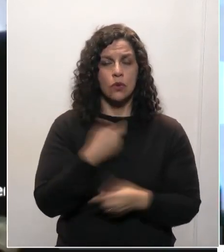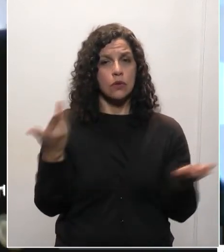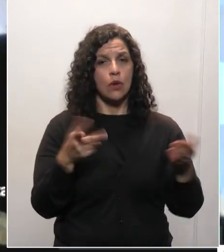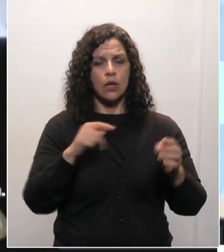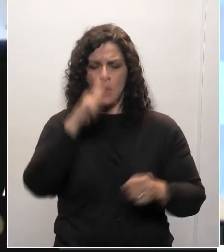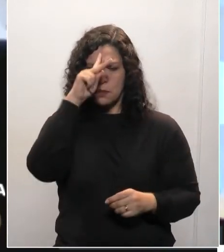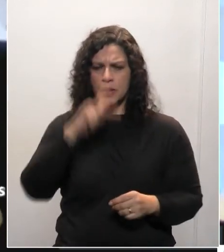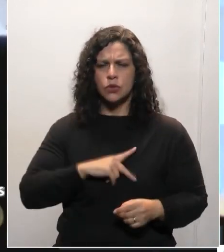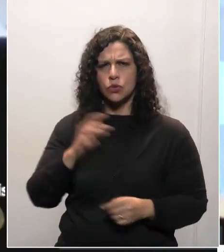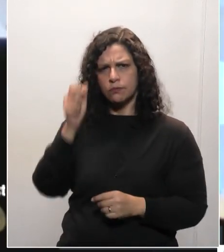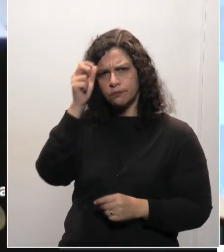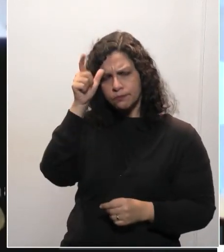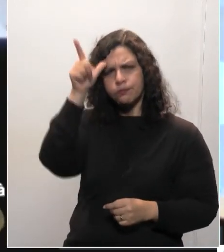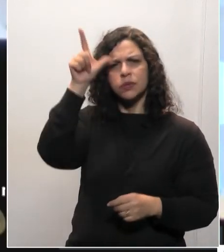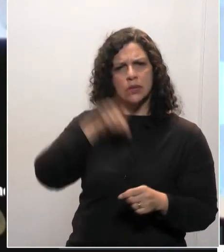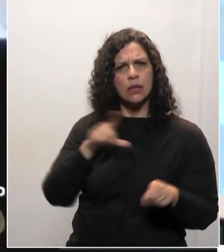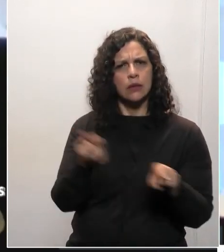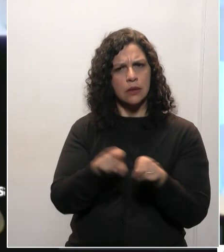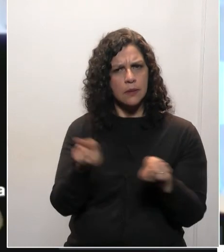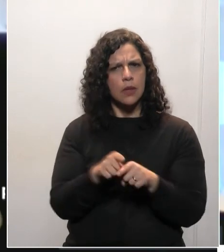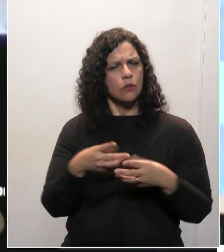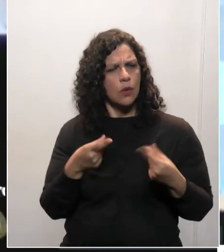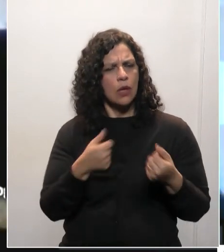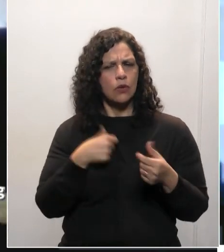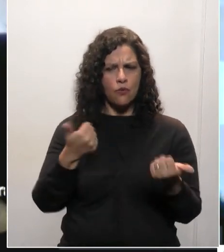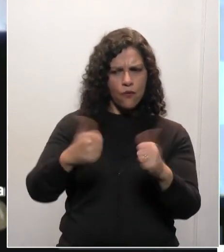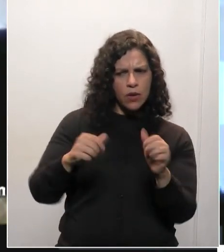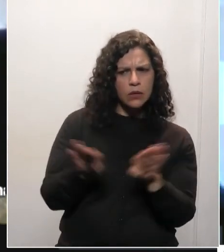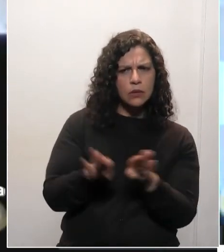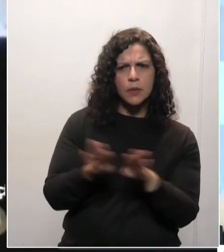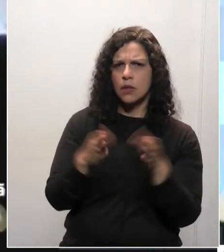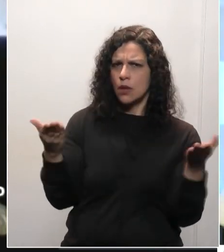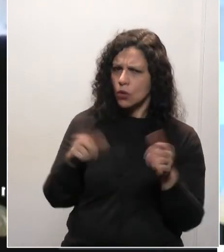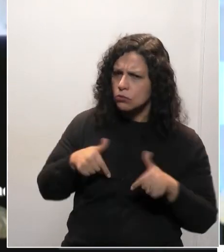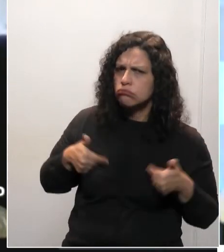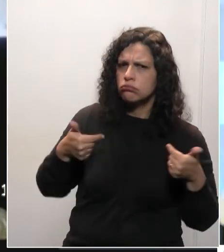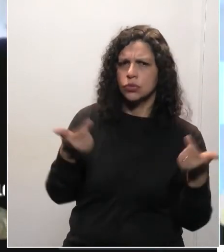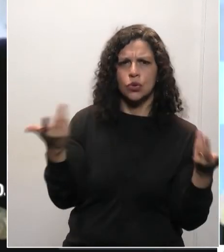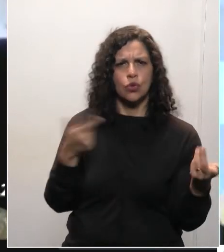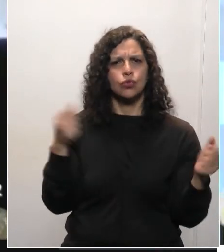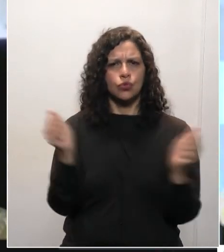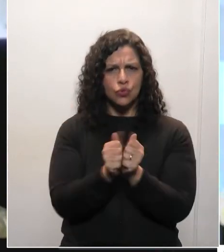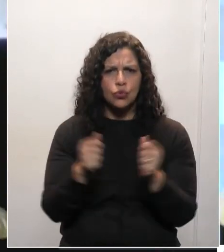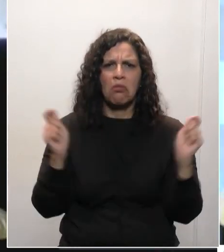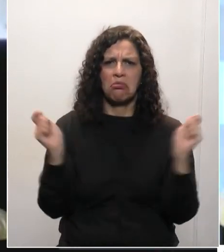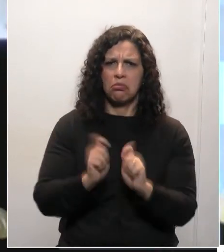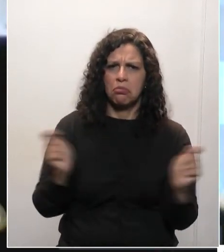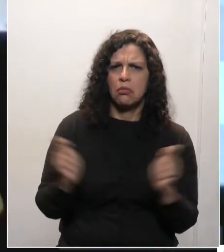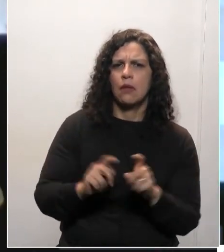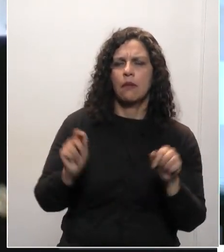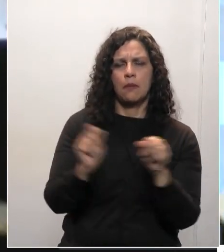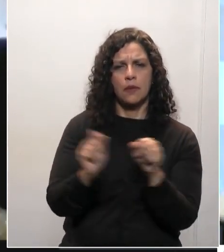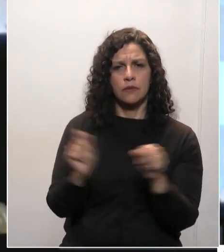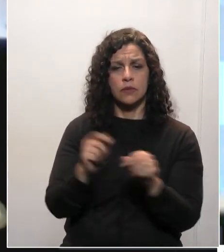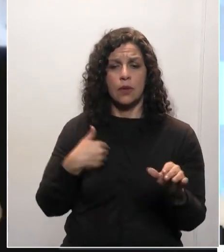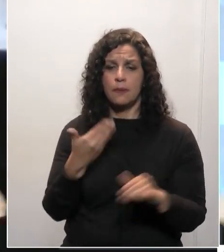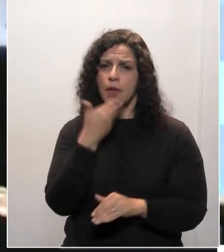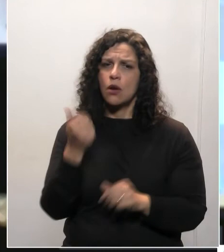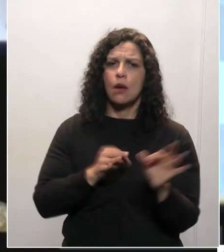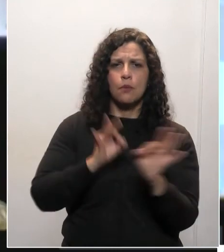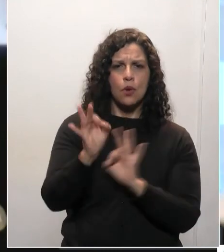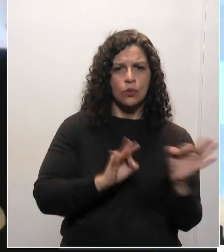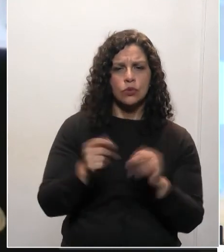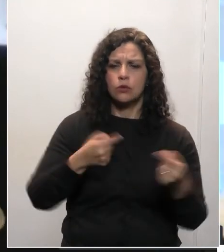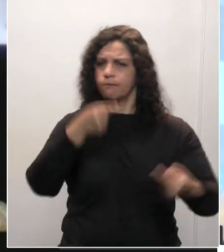de bom senso e, se este bom senso for para imperar, teremos, sem nenhuma dificuldade, a possibilidade de melhorar o